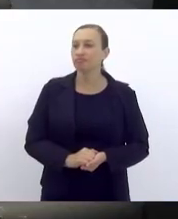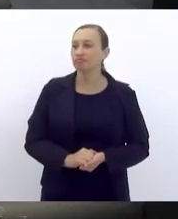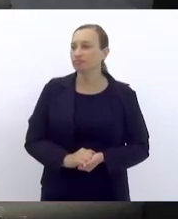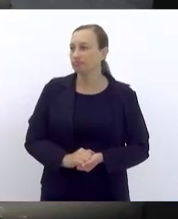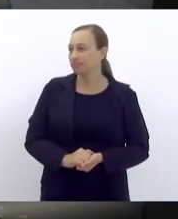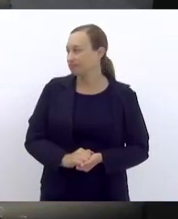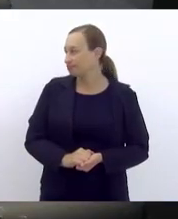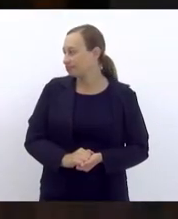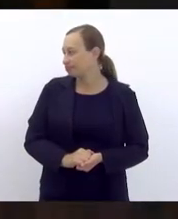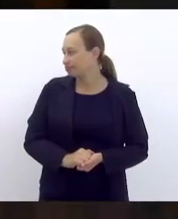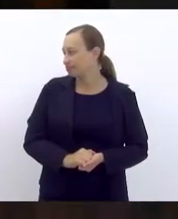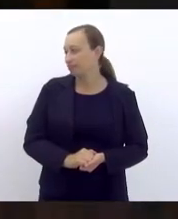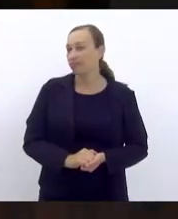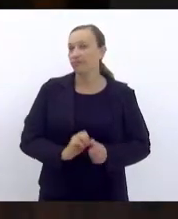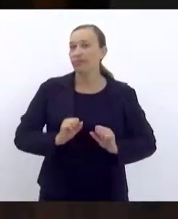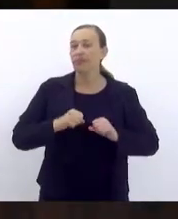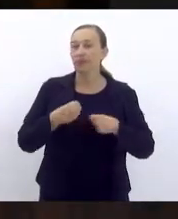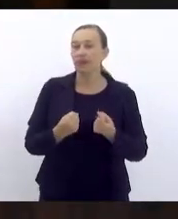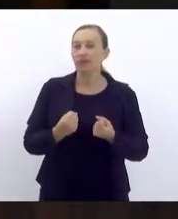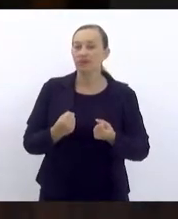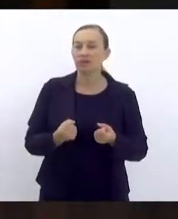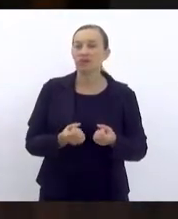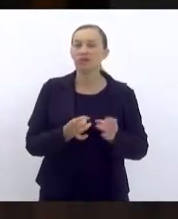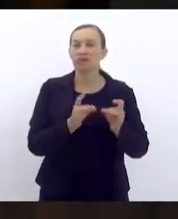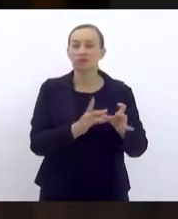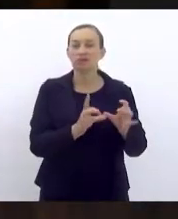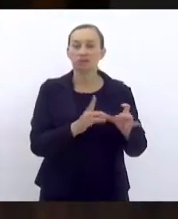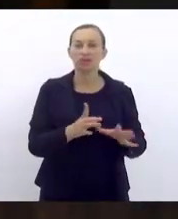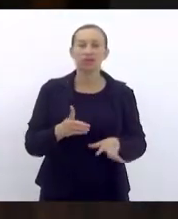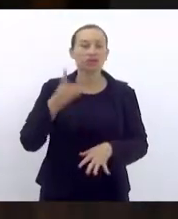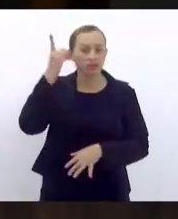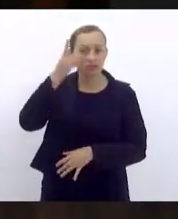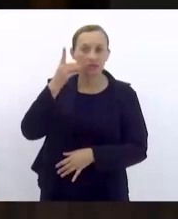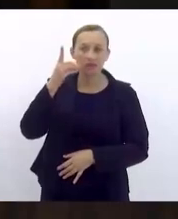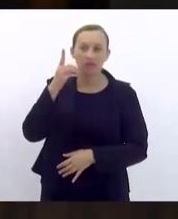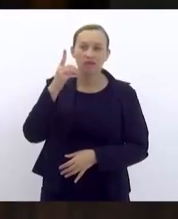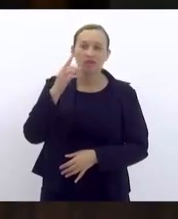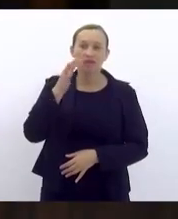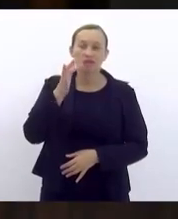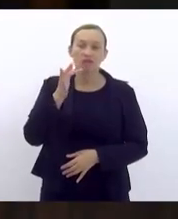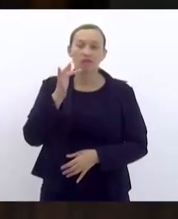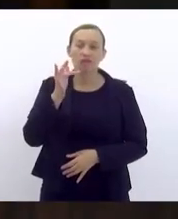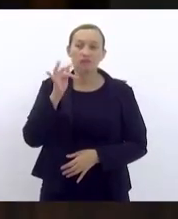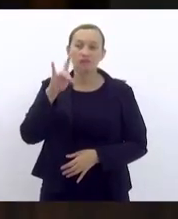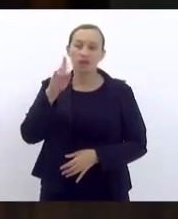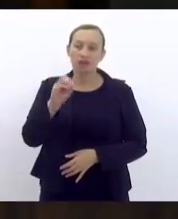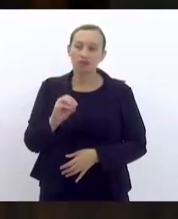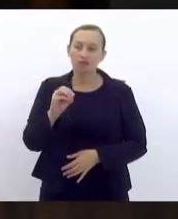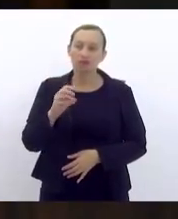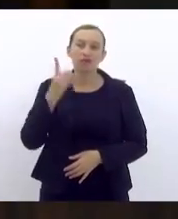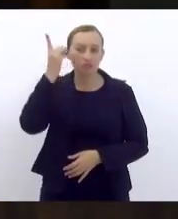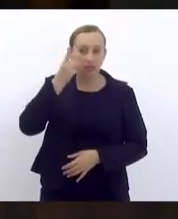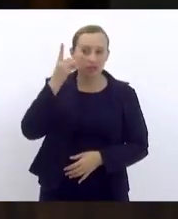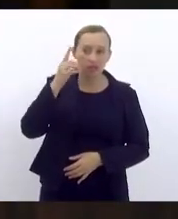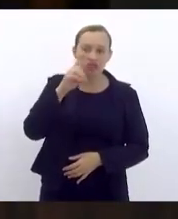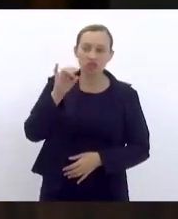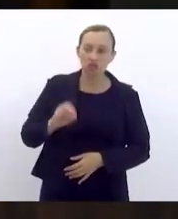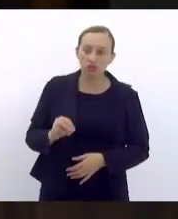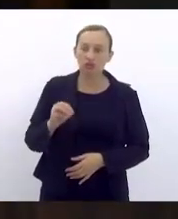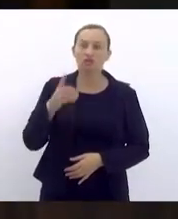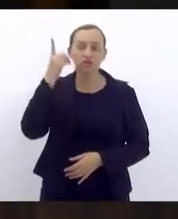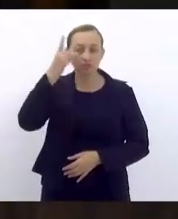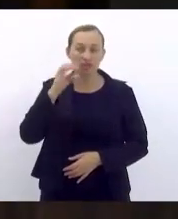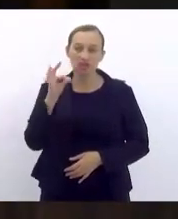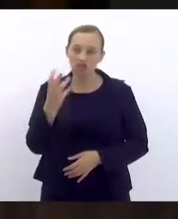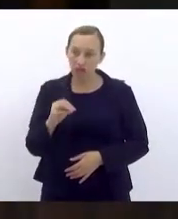pela comissão de defesa do consumidor deputado Fábio Silva deputado Dionísio Lins deputado Diago Rangel